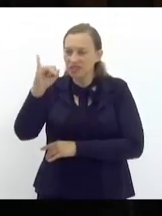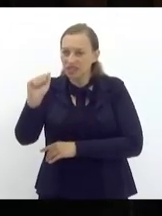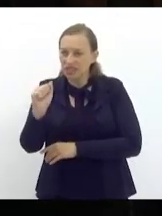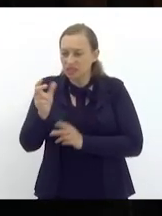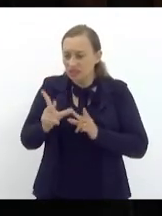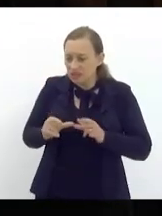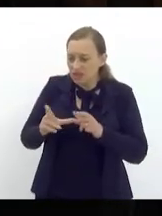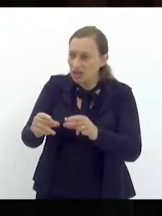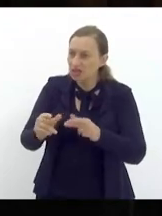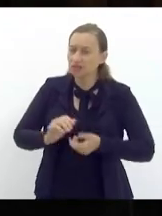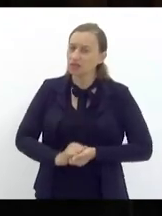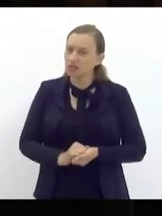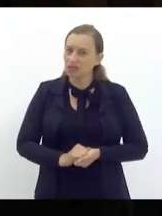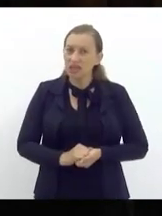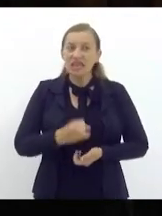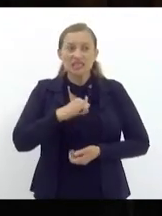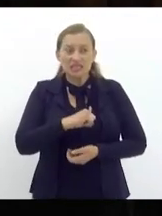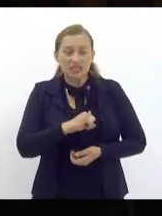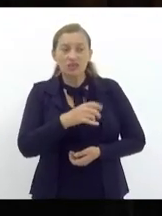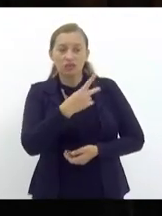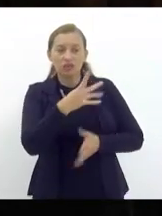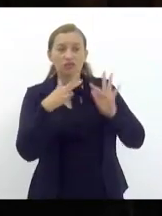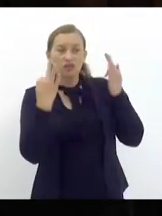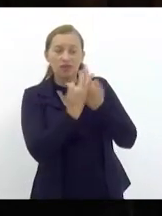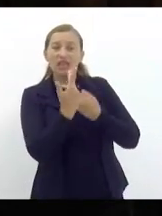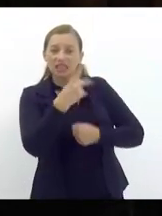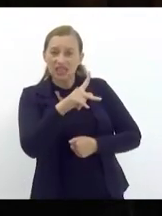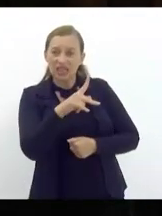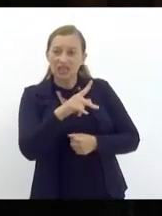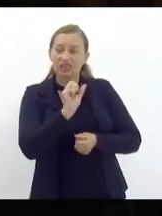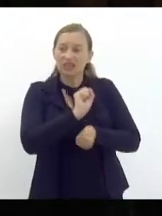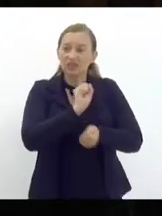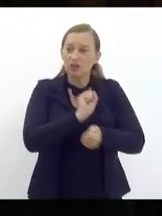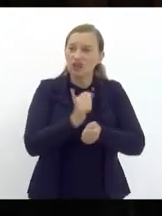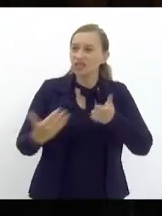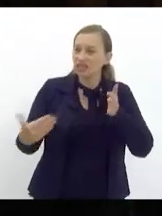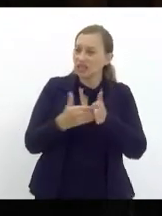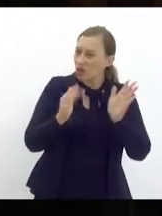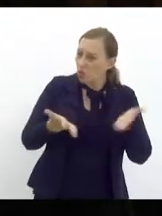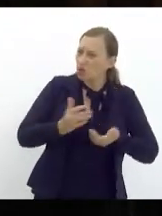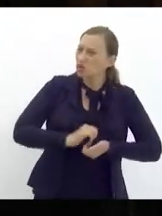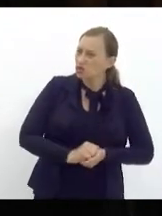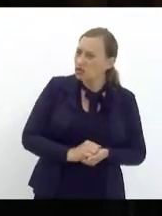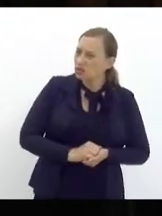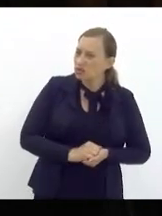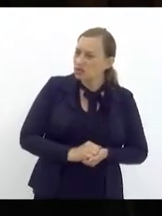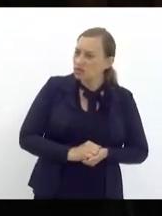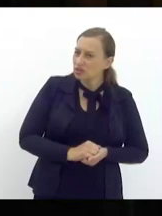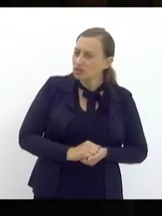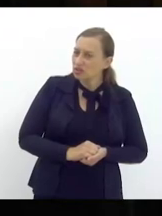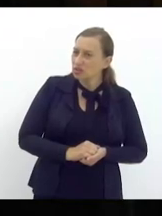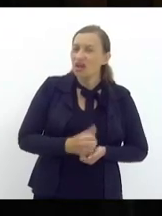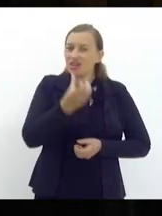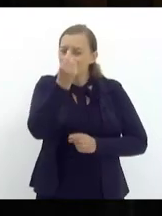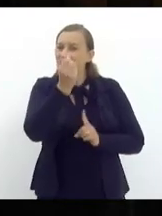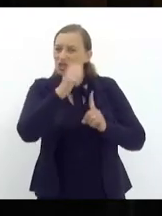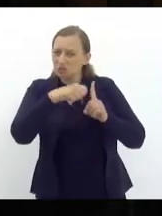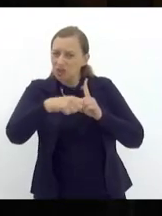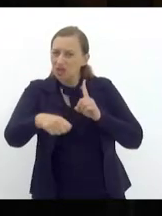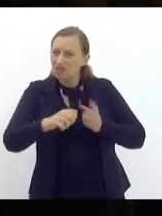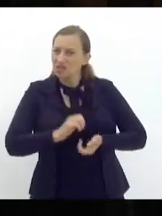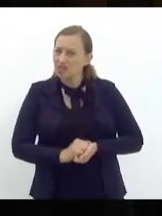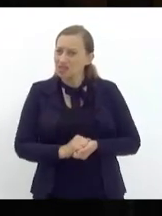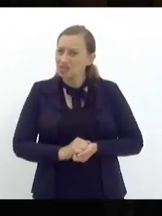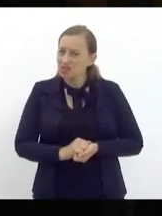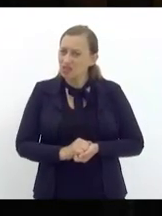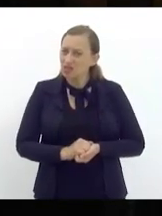seis meses esperando a biópsia seis meses o CRAS sem cestas básicas o CAPS